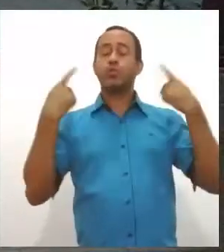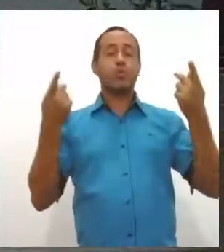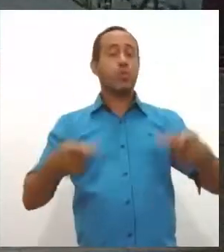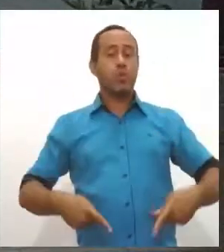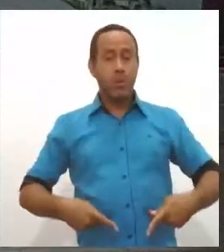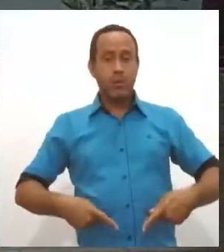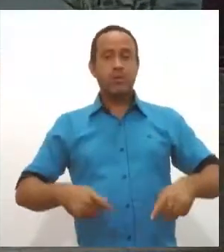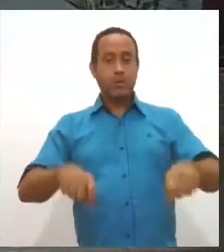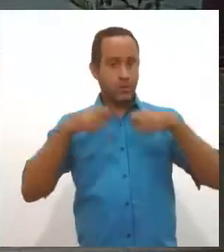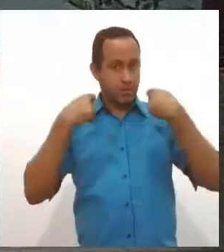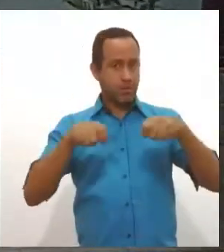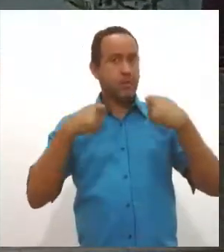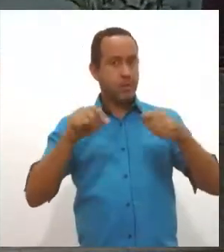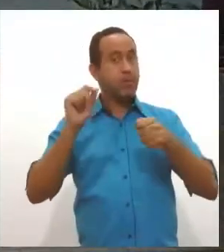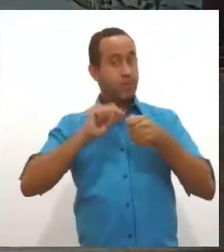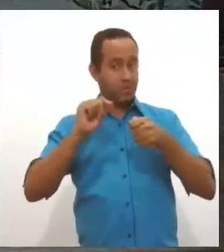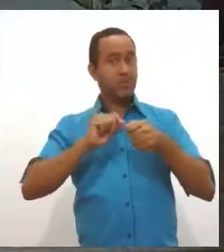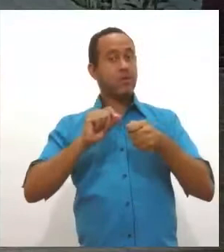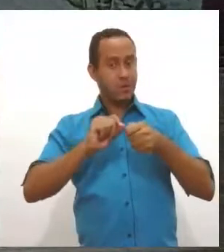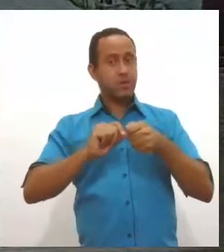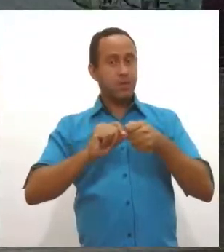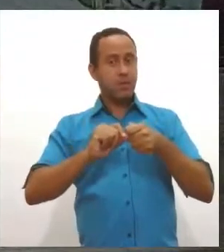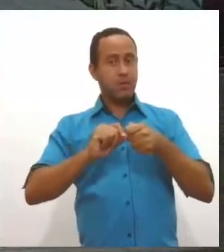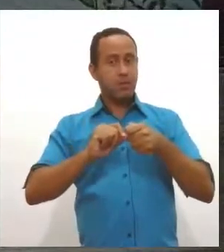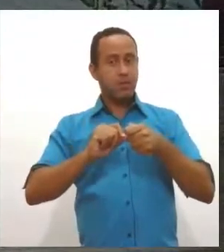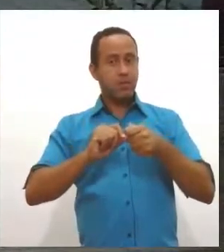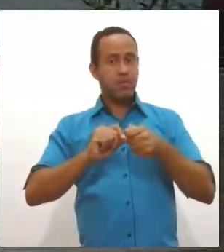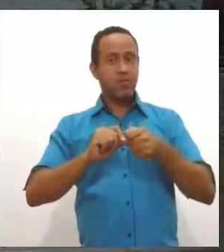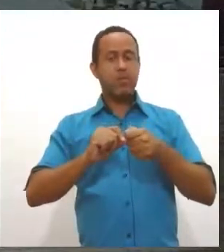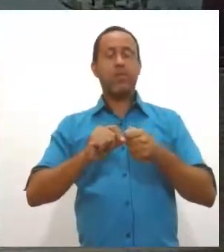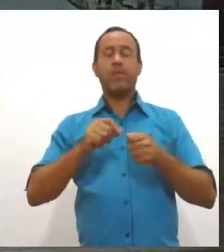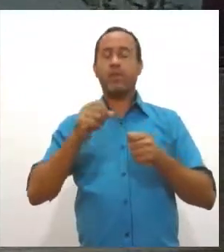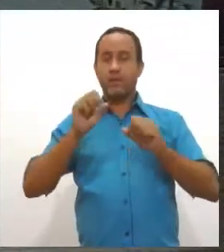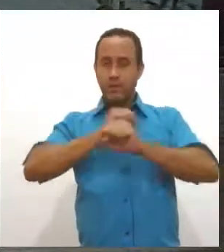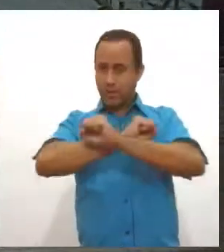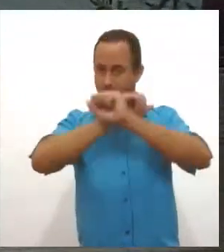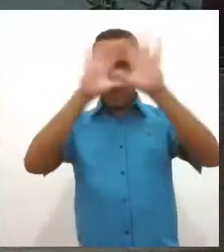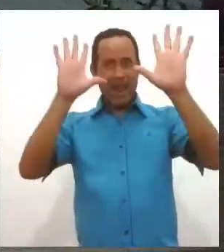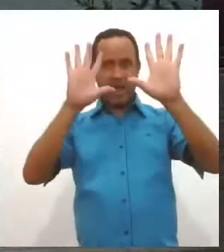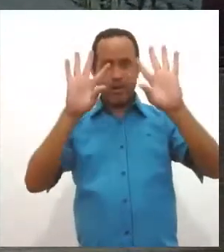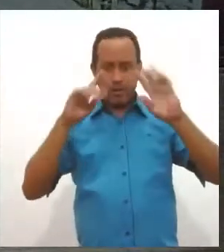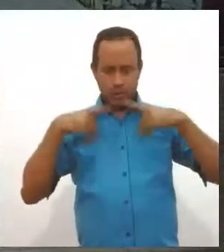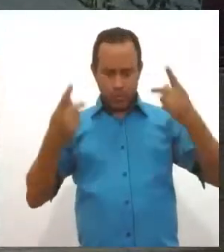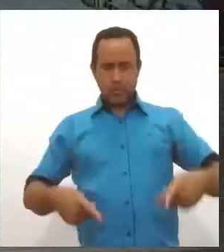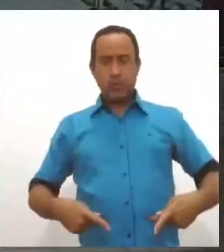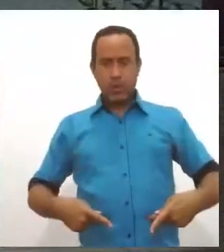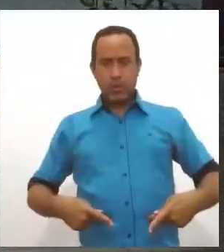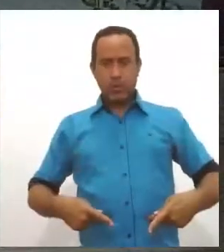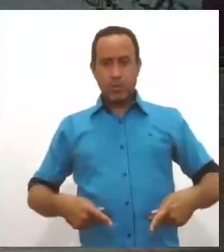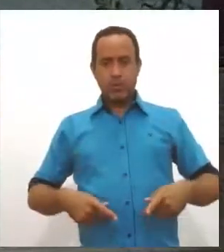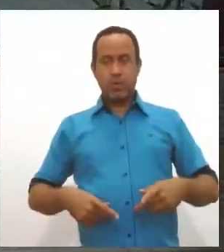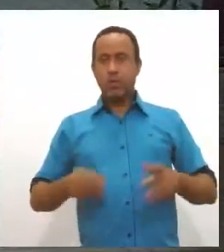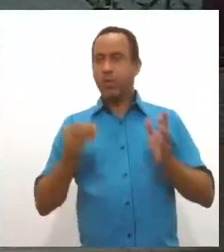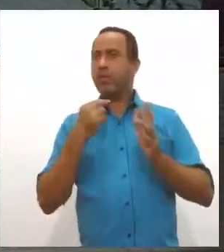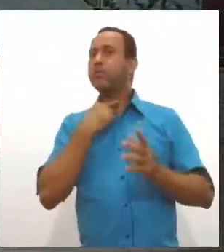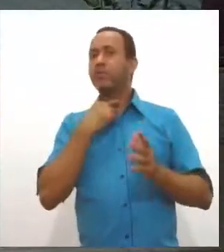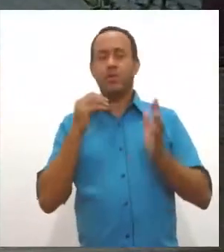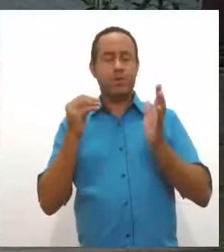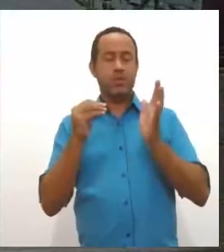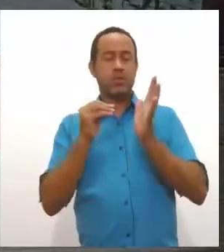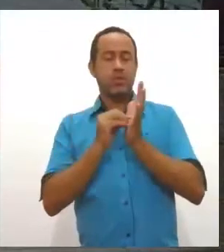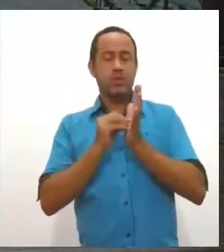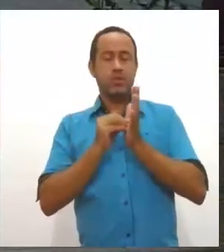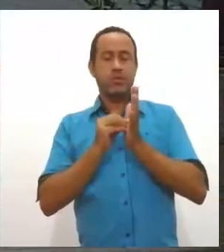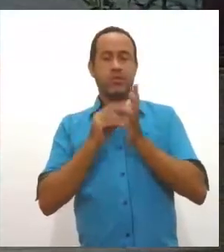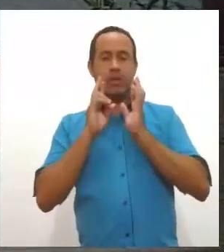precisamos fazer com que isso seja bem claro. Somos humanos. Por que desrespeitar as pessoas? Por causa de cor, por causa de raça,